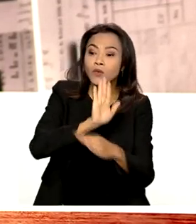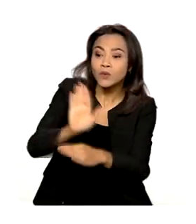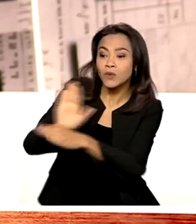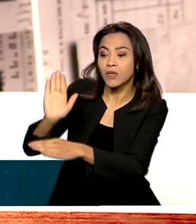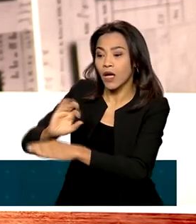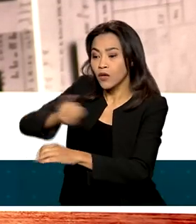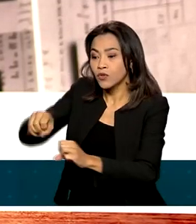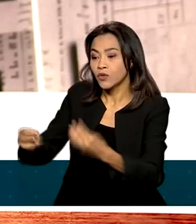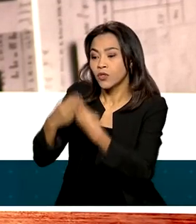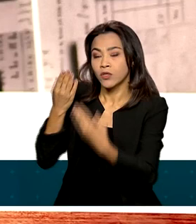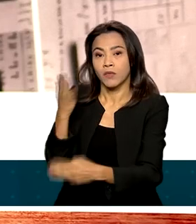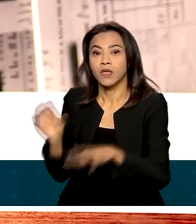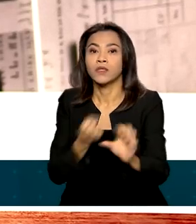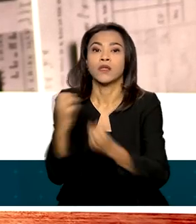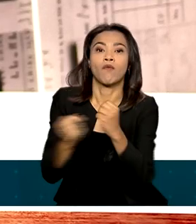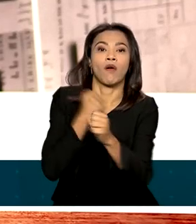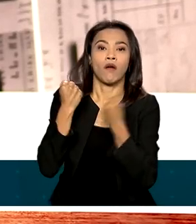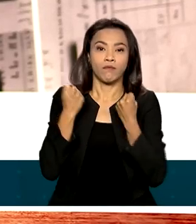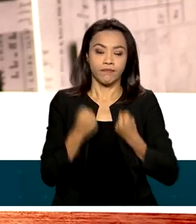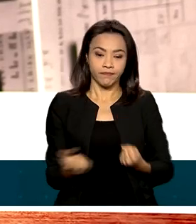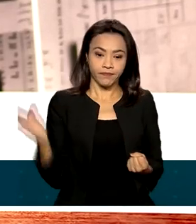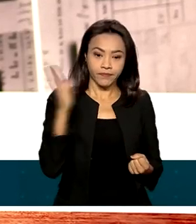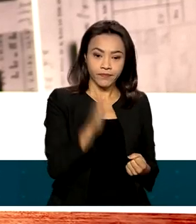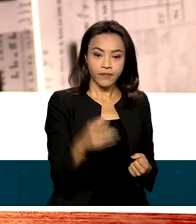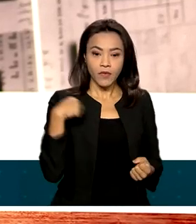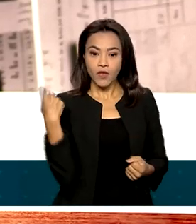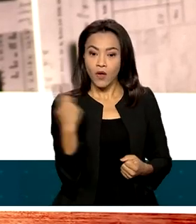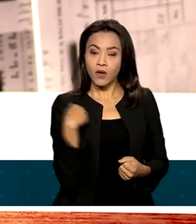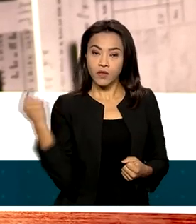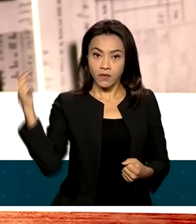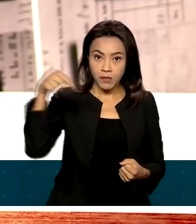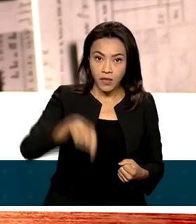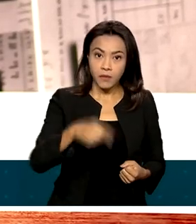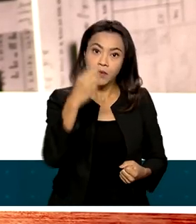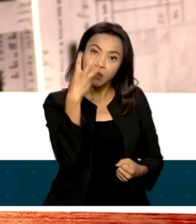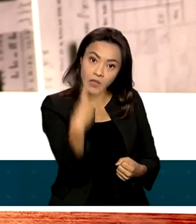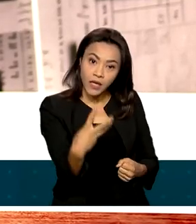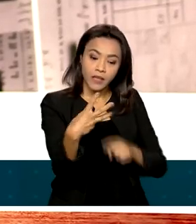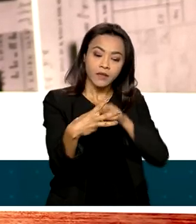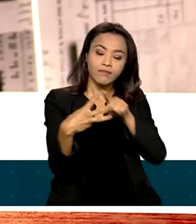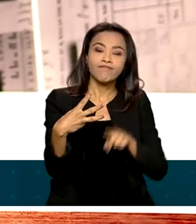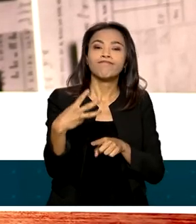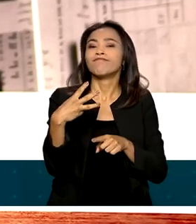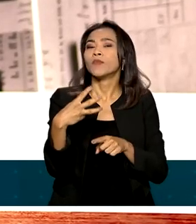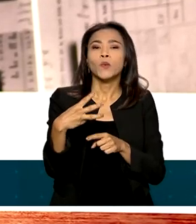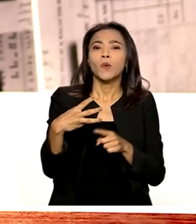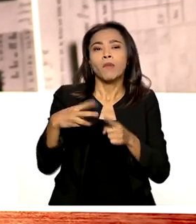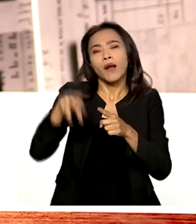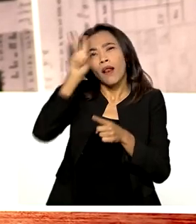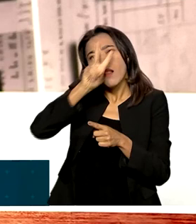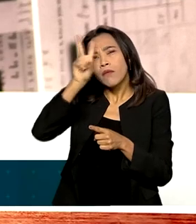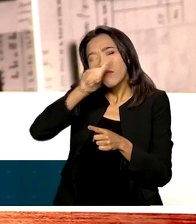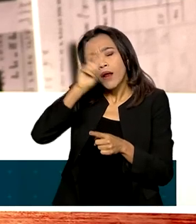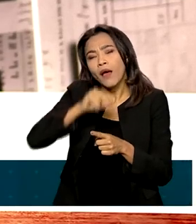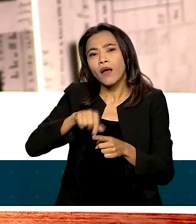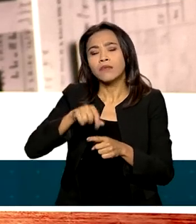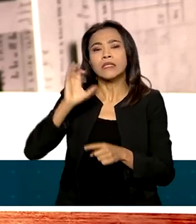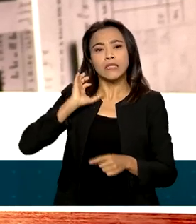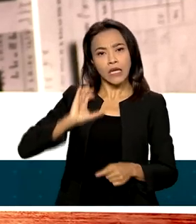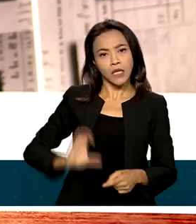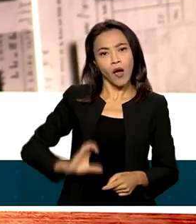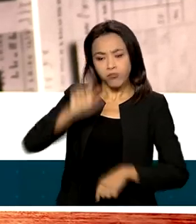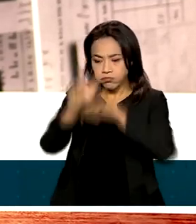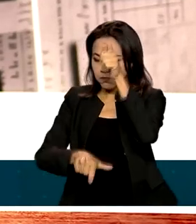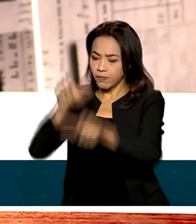aqui por três motivos. Em primeiro lugar, para recordar os milhões de cidadãos, sobretudo